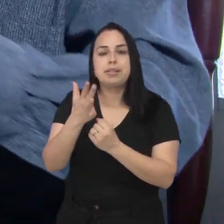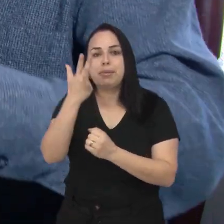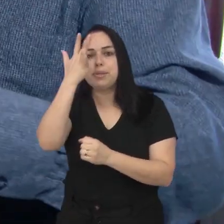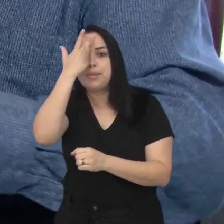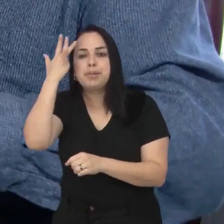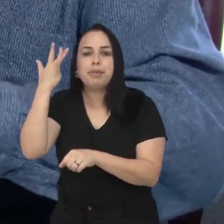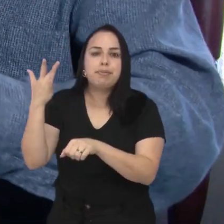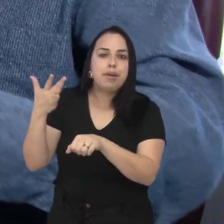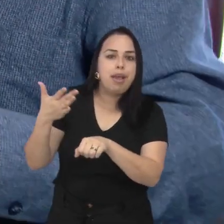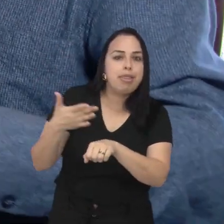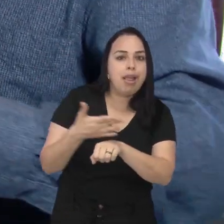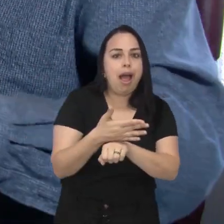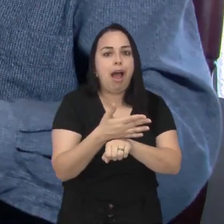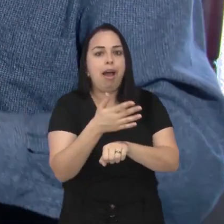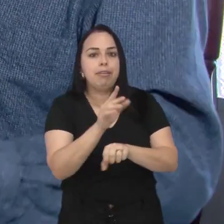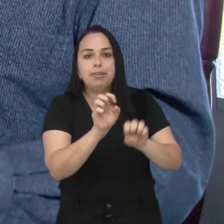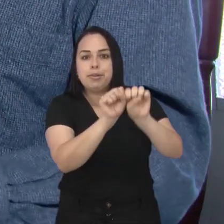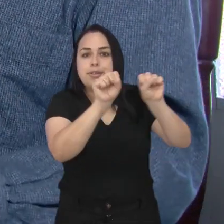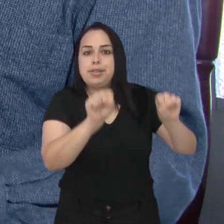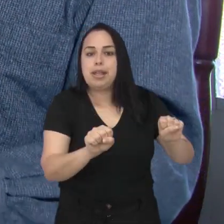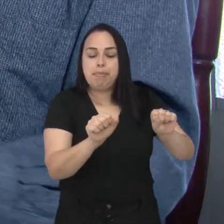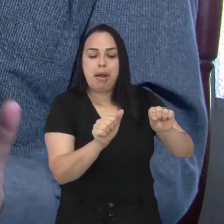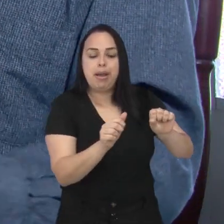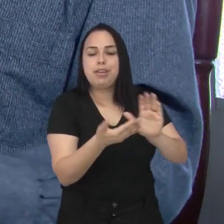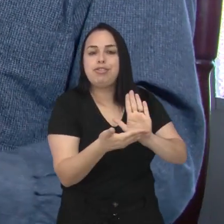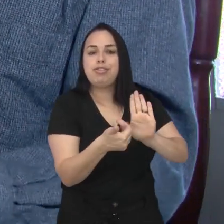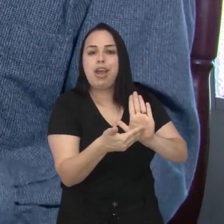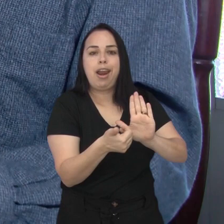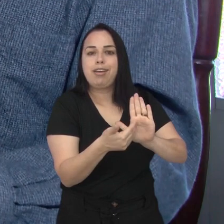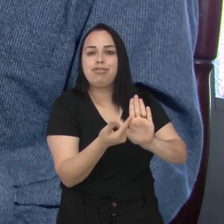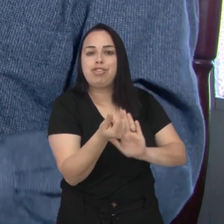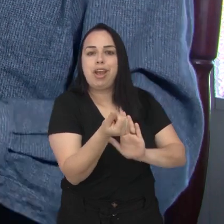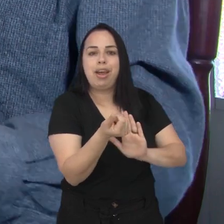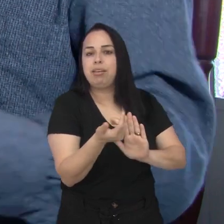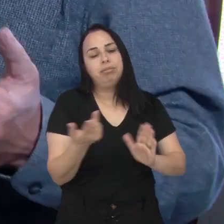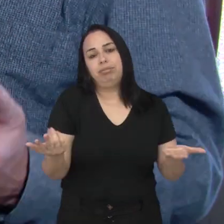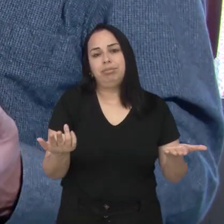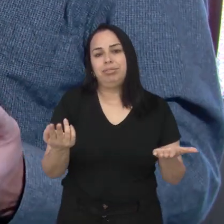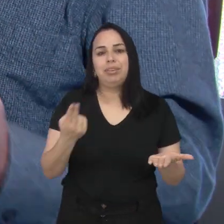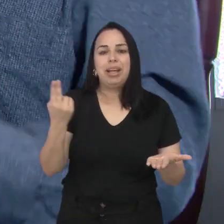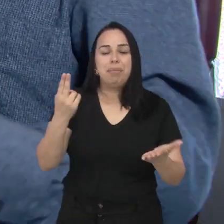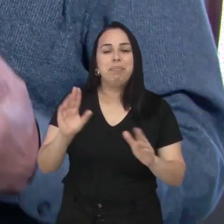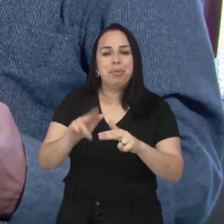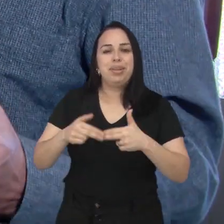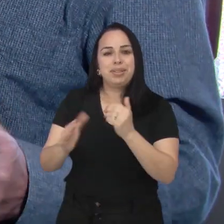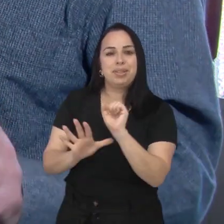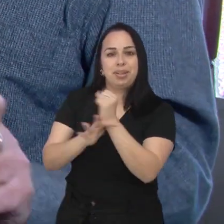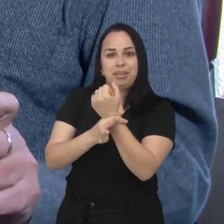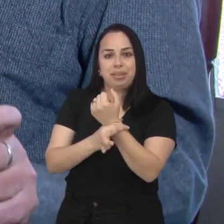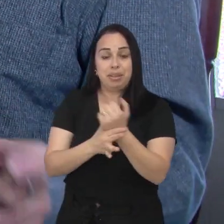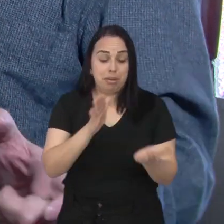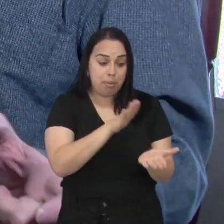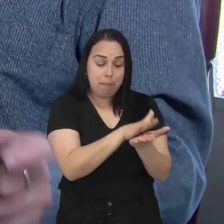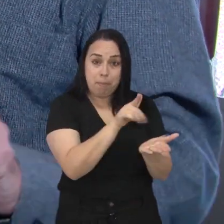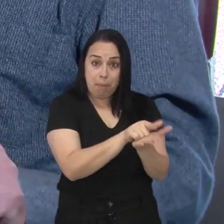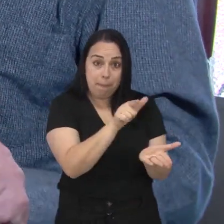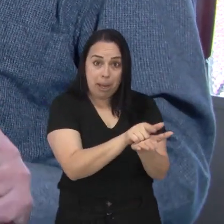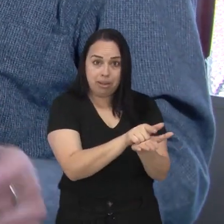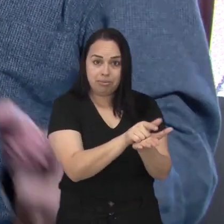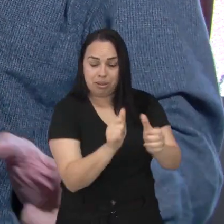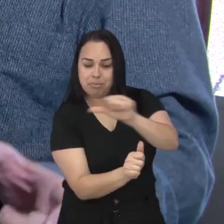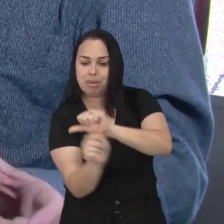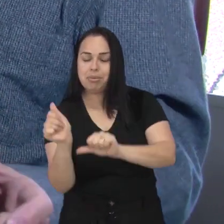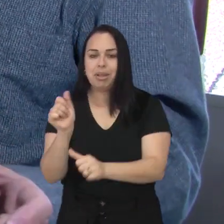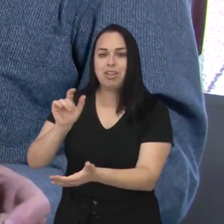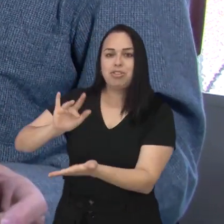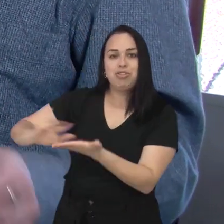ninguém vai poder entrar, vai mexer no seu dinheiro, nem nada. Então, vai substituir o dinheiro que você tem, em vez de você ter